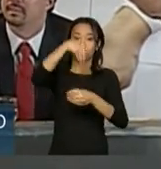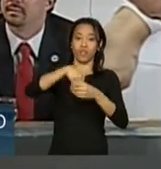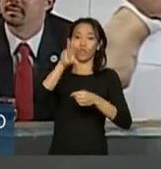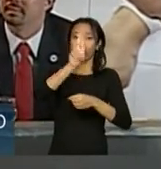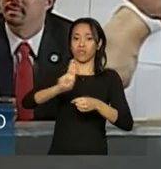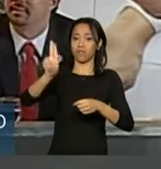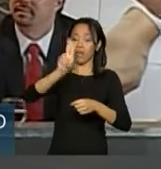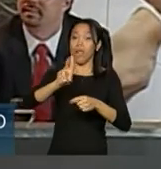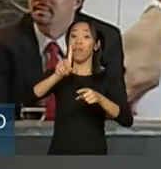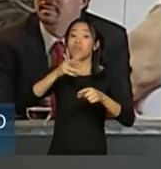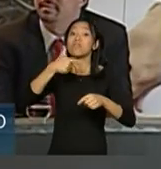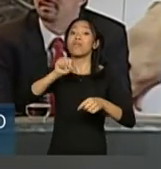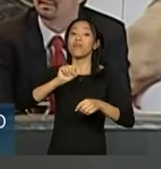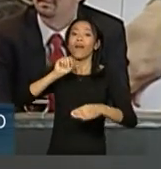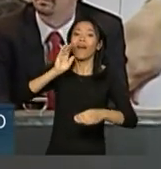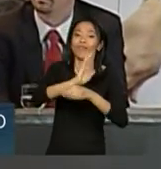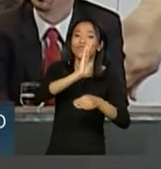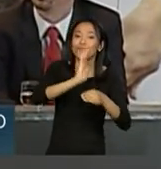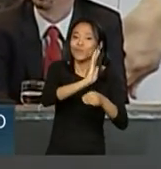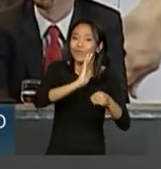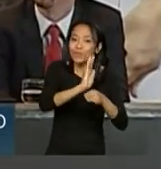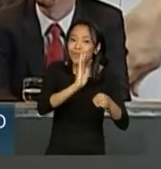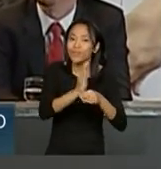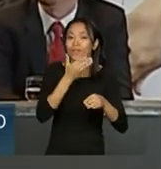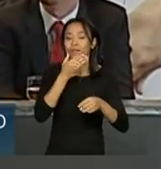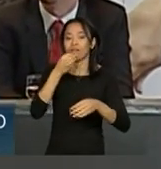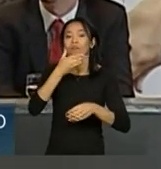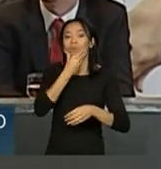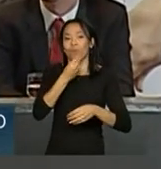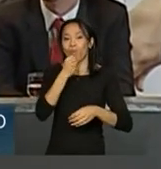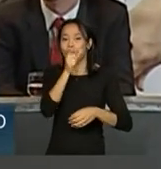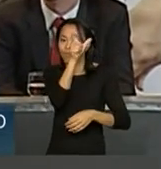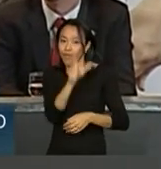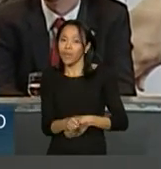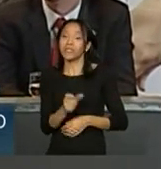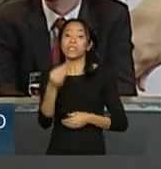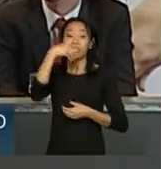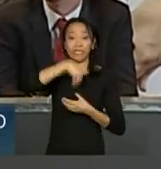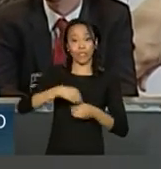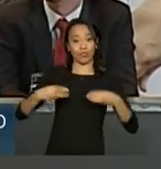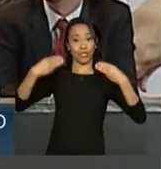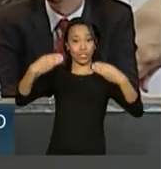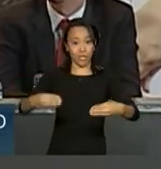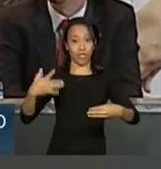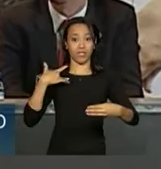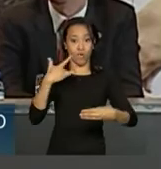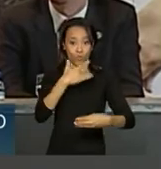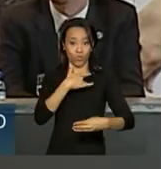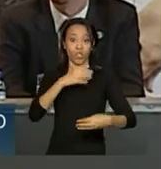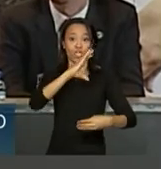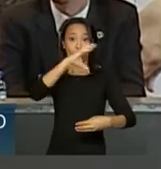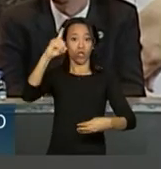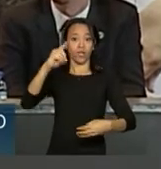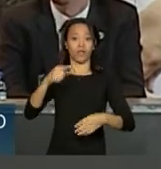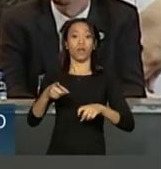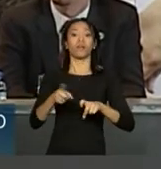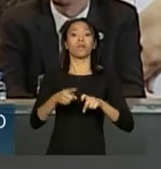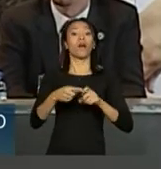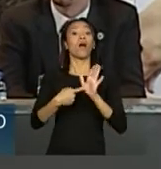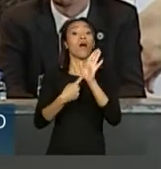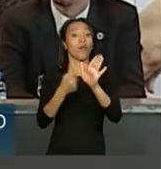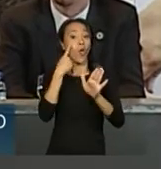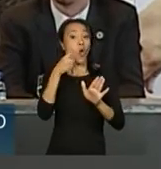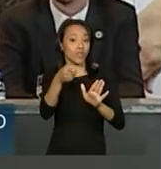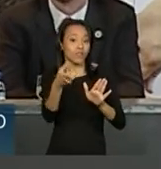e é quem ajuda o Mozart dentro do Ministério da Saúde a coordenar todo o programa. Levanta a mão também, doutor Alberto Kleiman. O